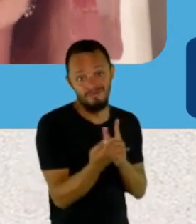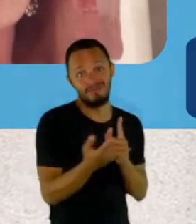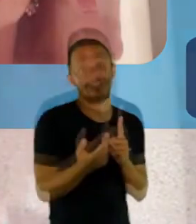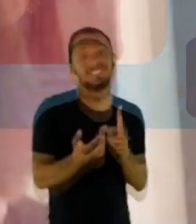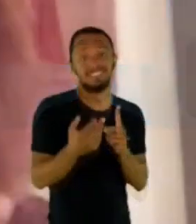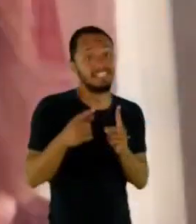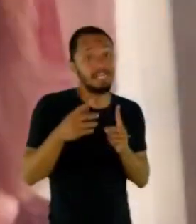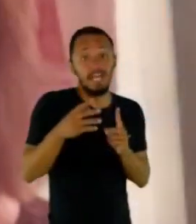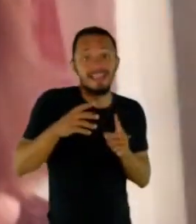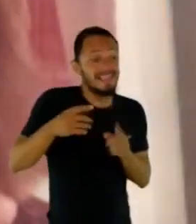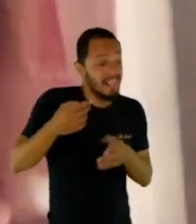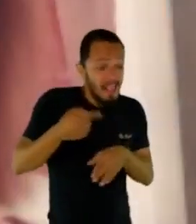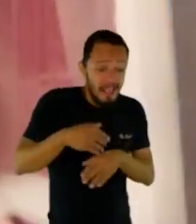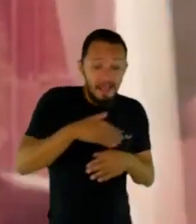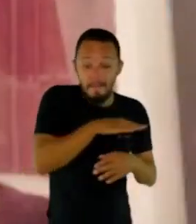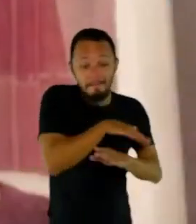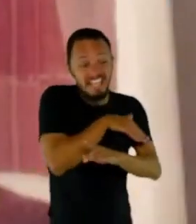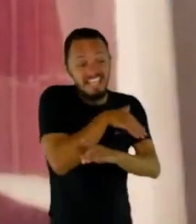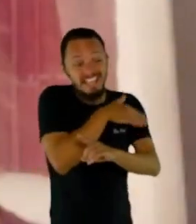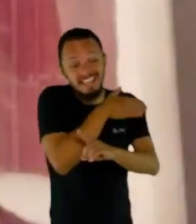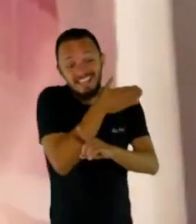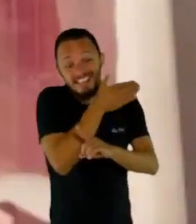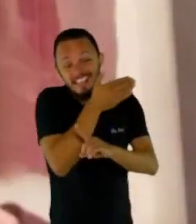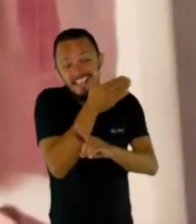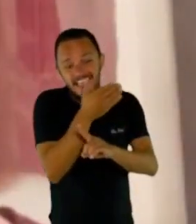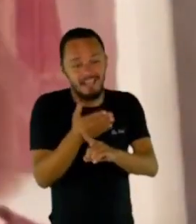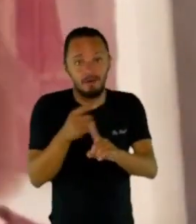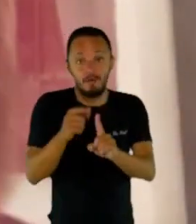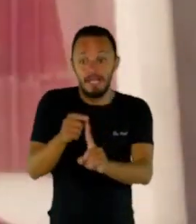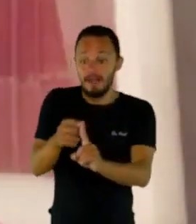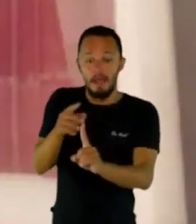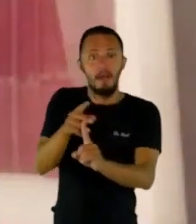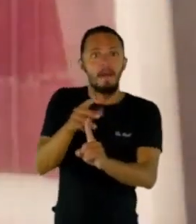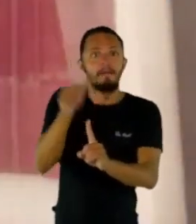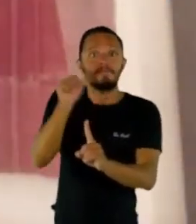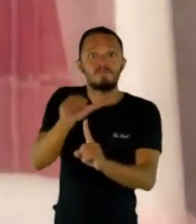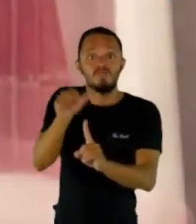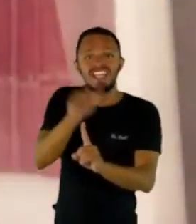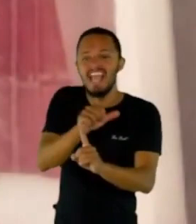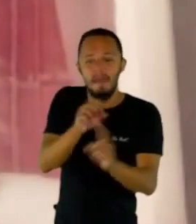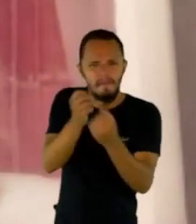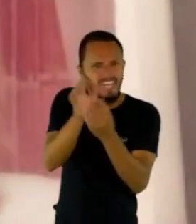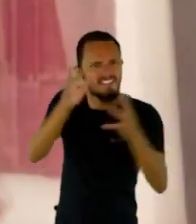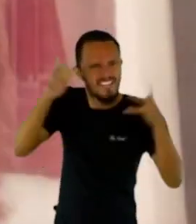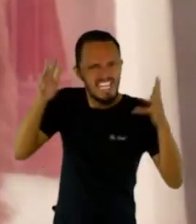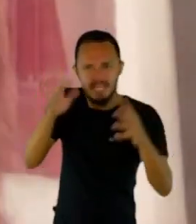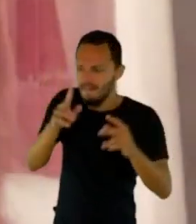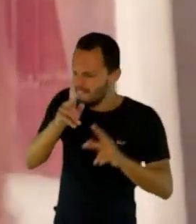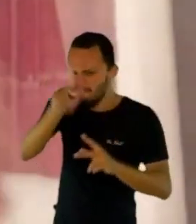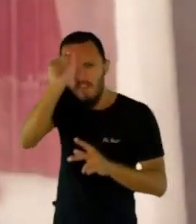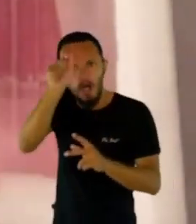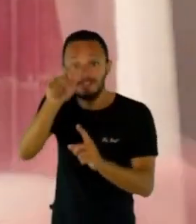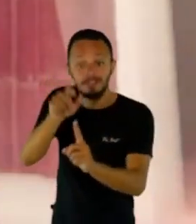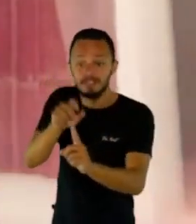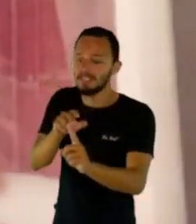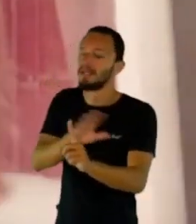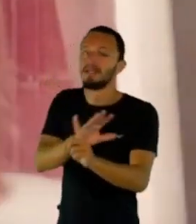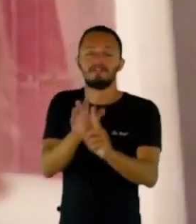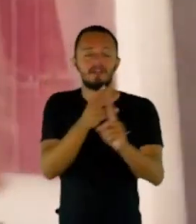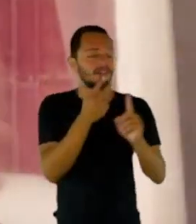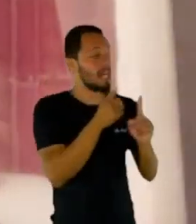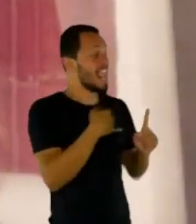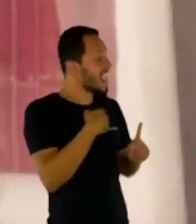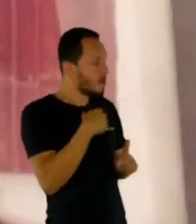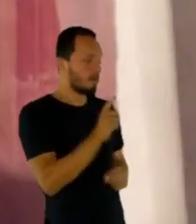todo e tem que falar assim, eu sou uma mulher maravilha. Eu não sou uma mulher maravilha, não. Não quero ser, entendeu? Eu quero ficar